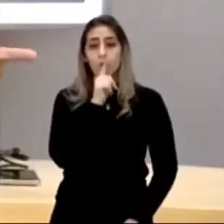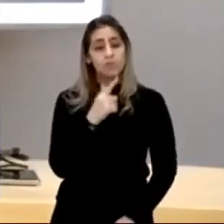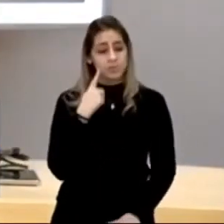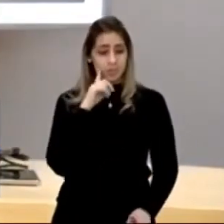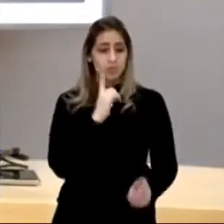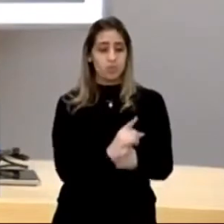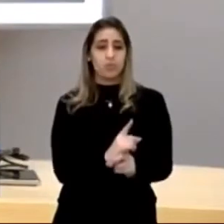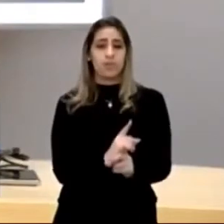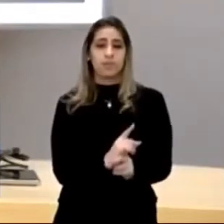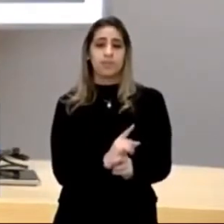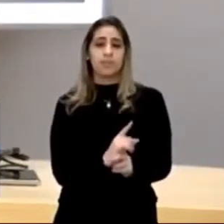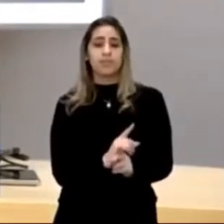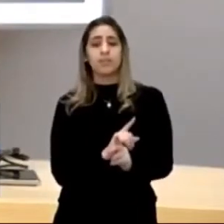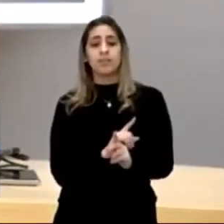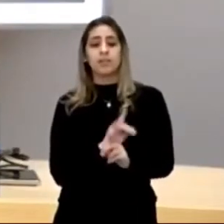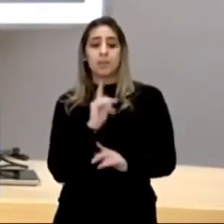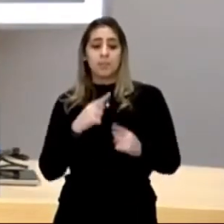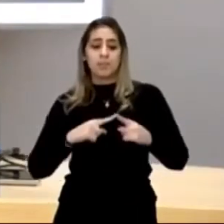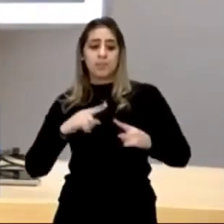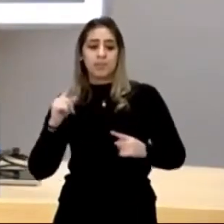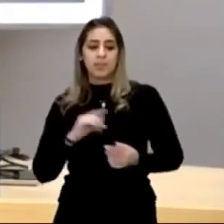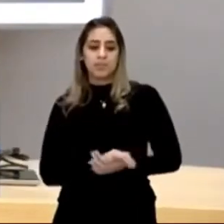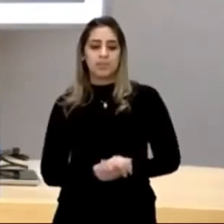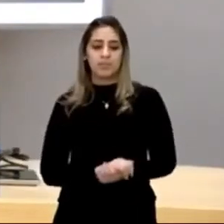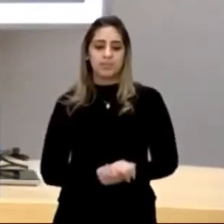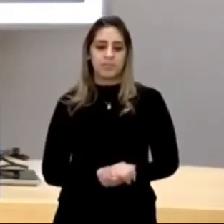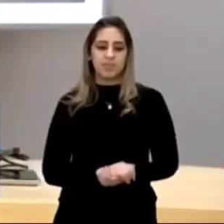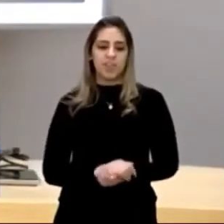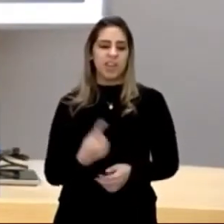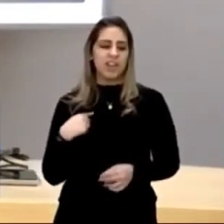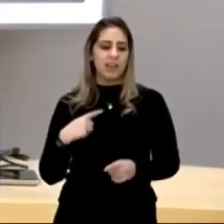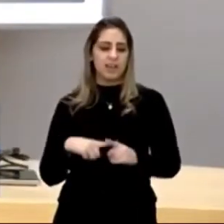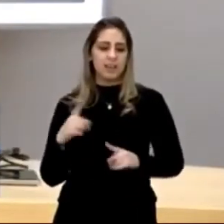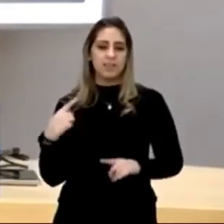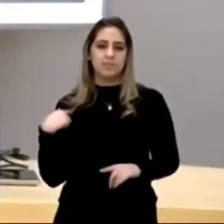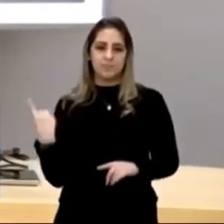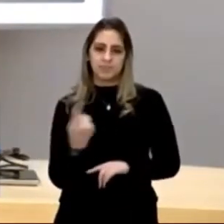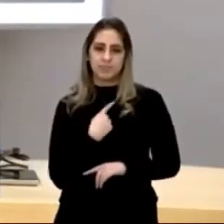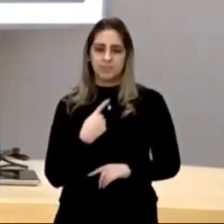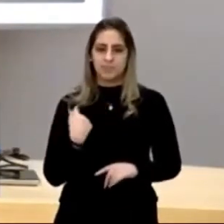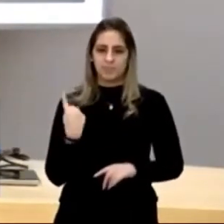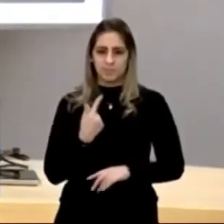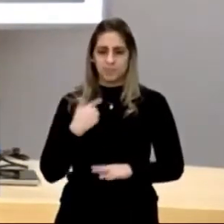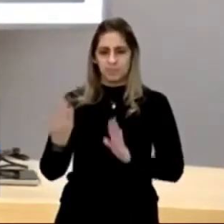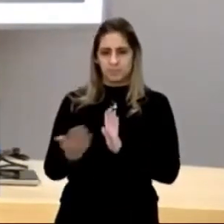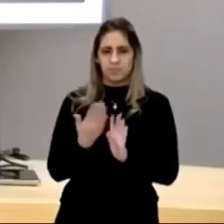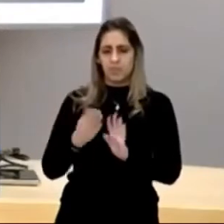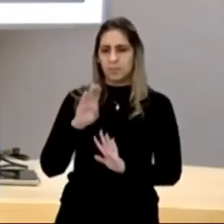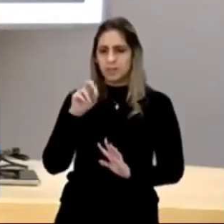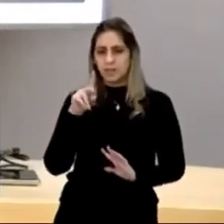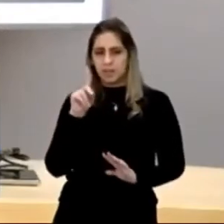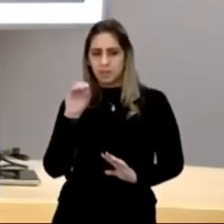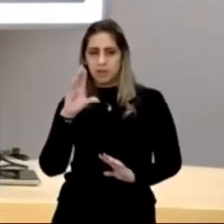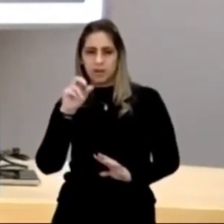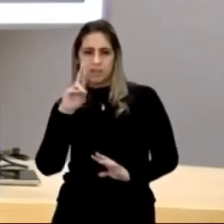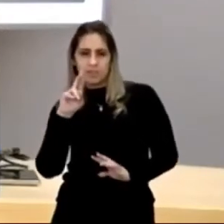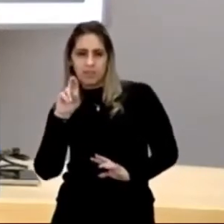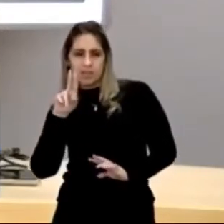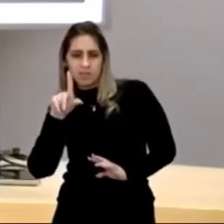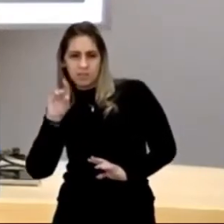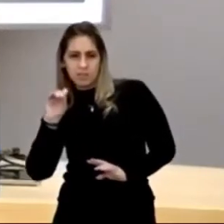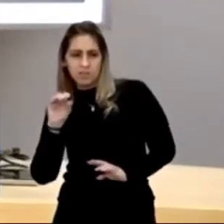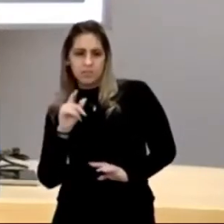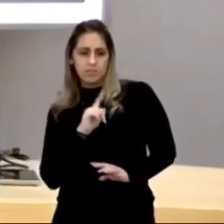mistério. Porém, neste livro, Nove Noites, do Bernardo de Carvalho, estamos tendo